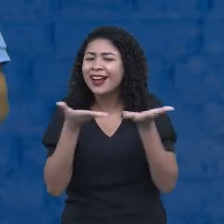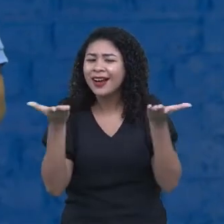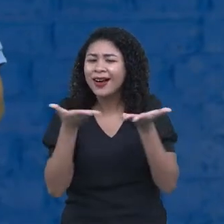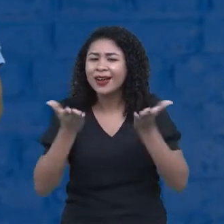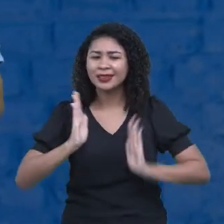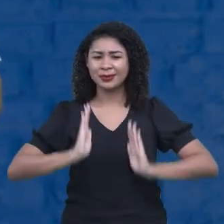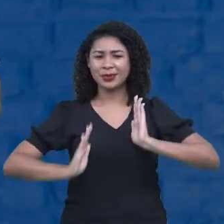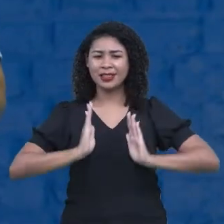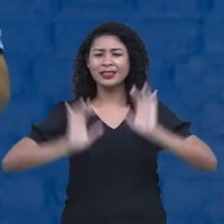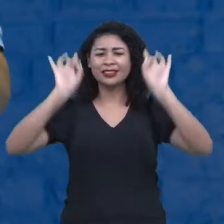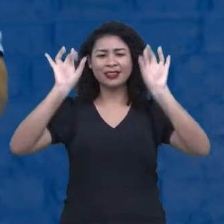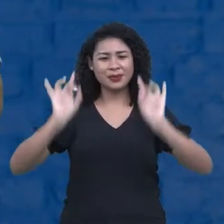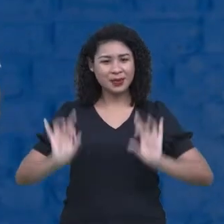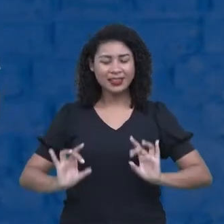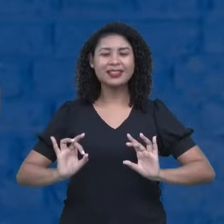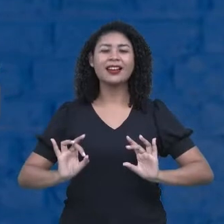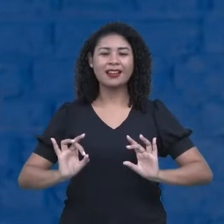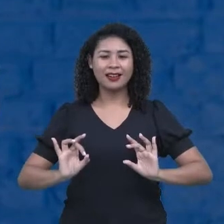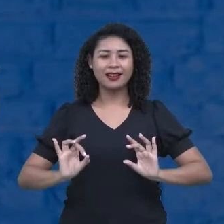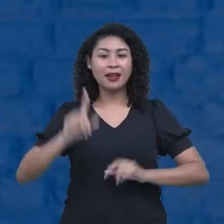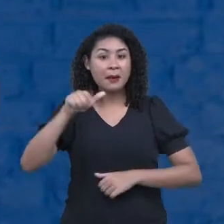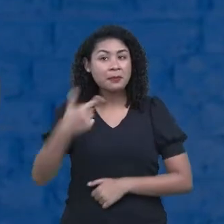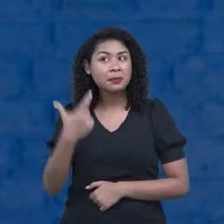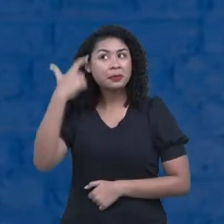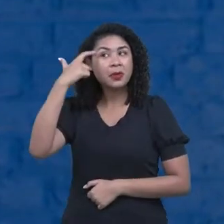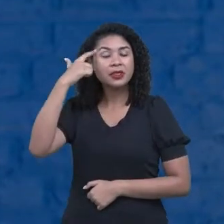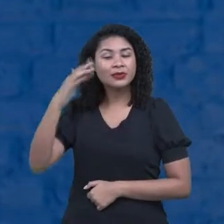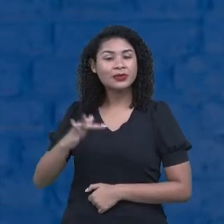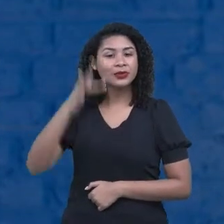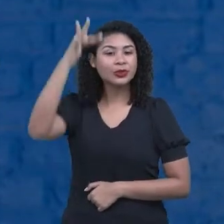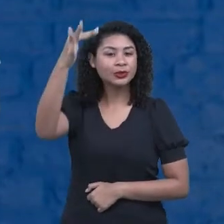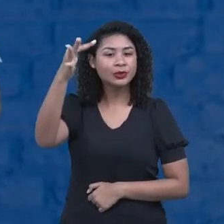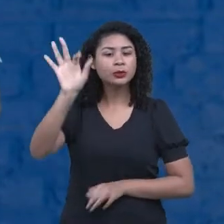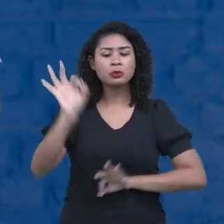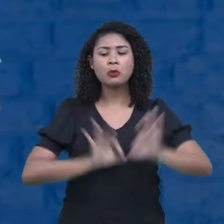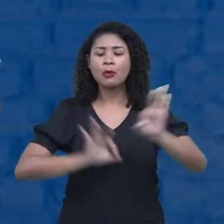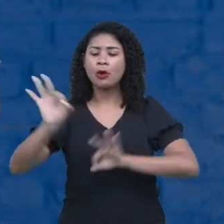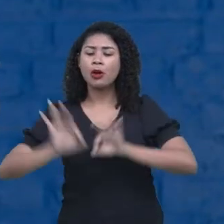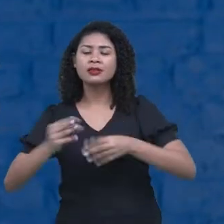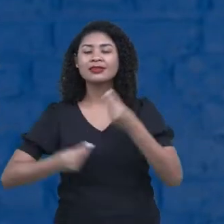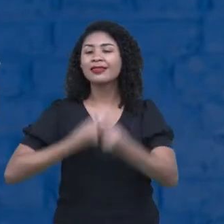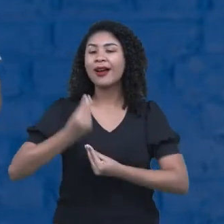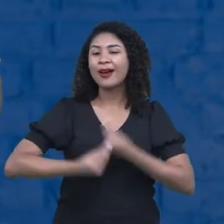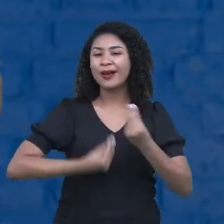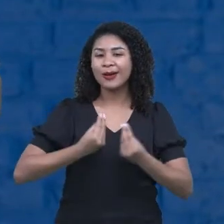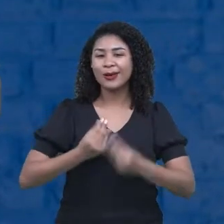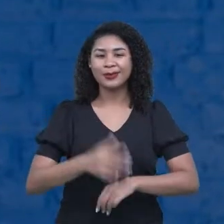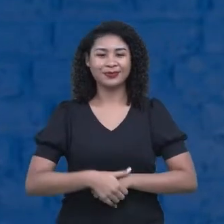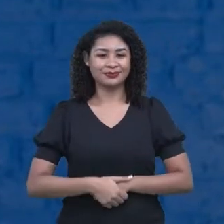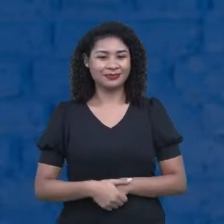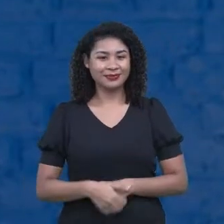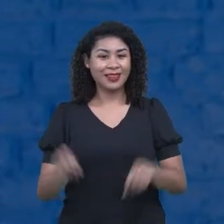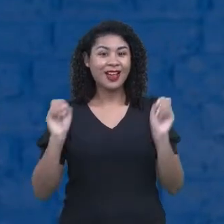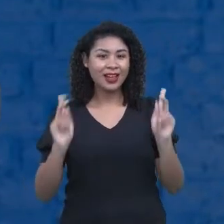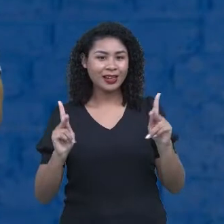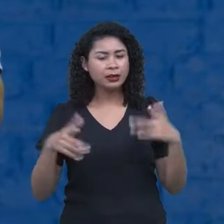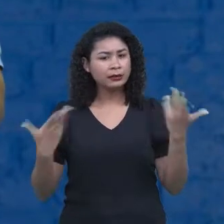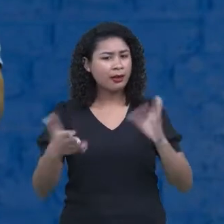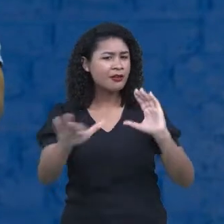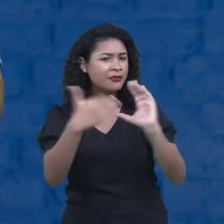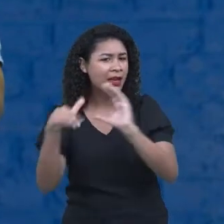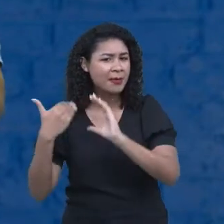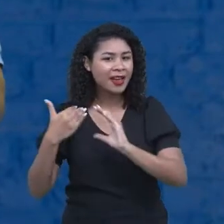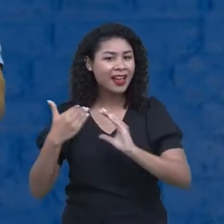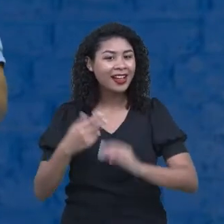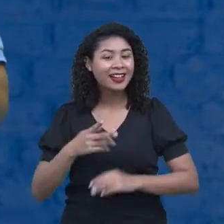tão especial que é pensar no futuro, no projeto de vida, certo? Vão lá dando um olá, que eu quero saber